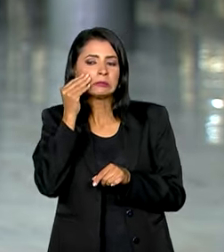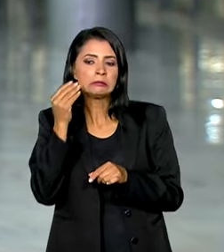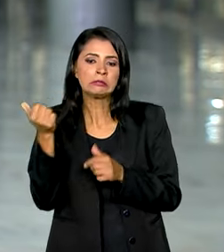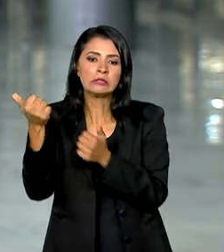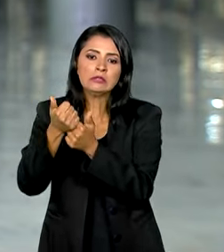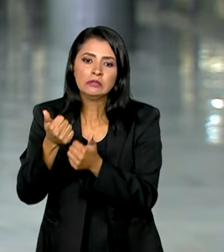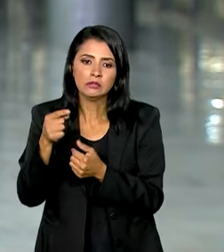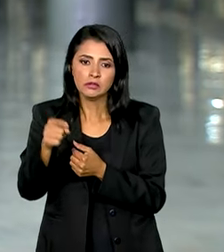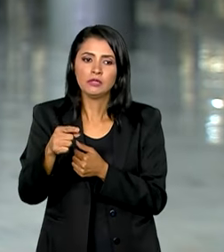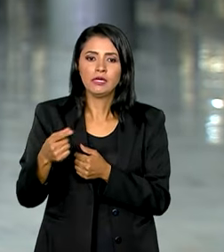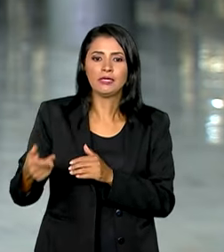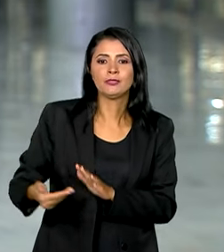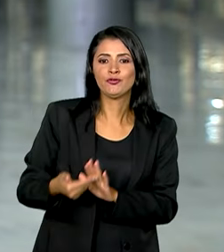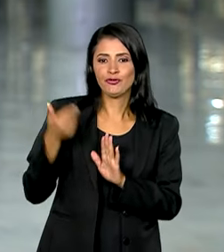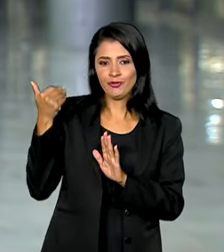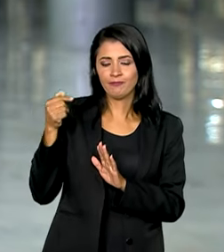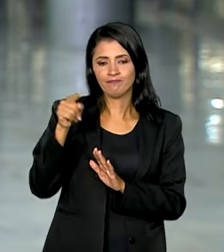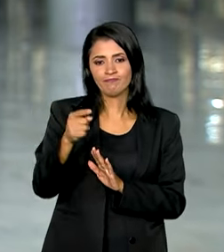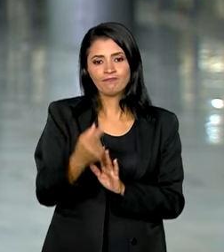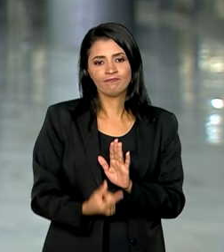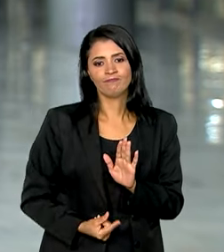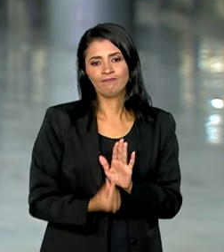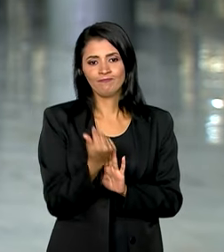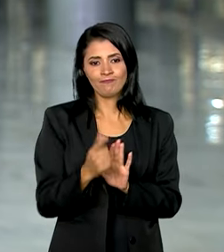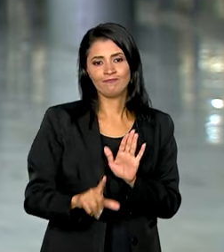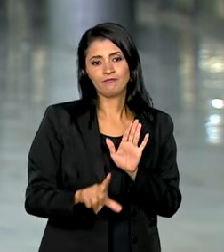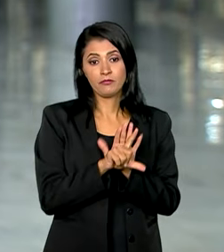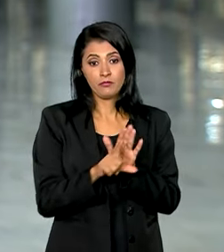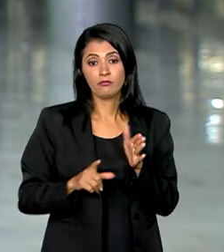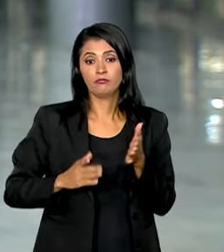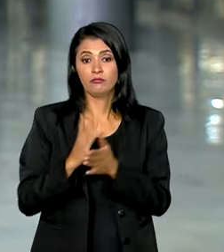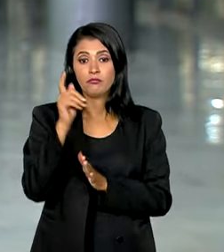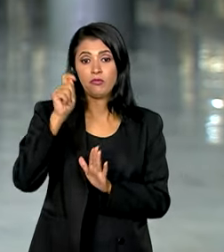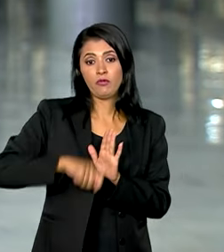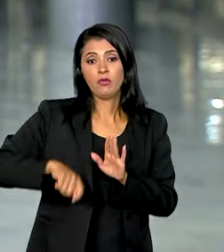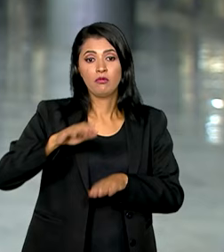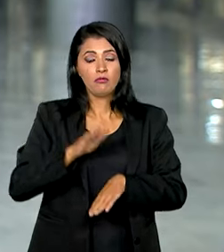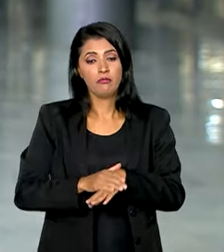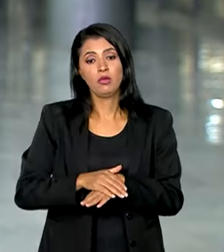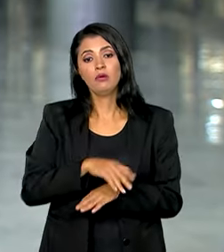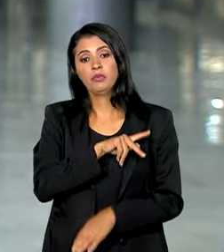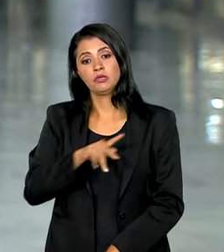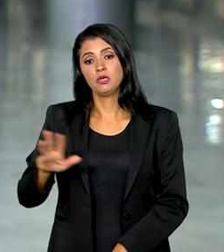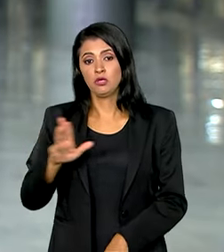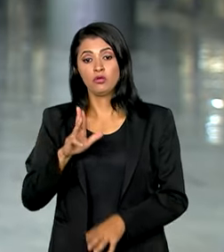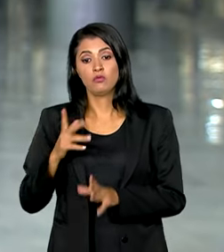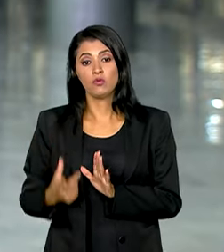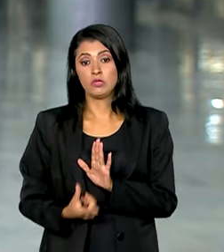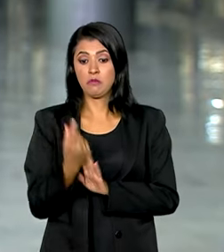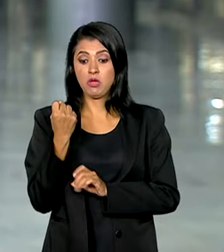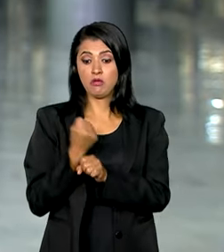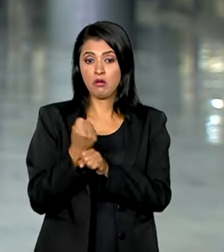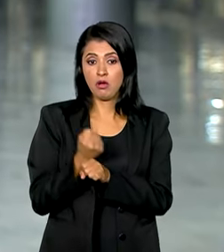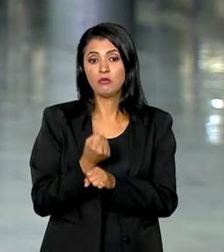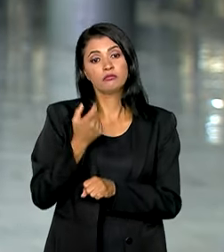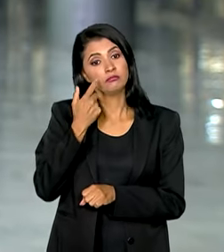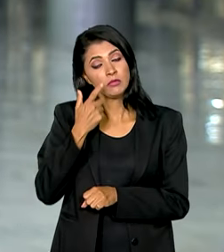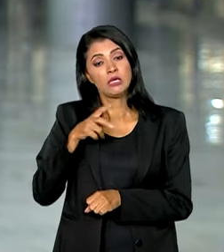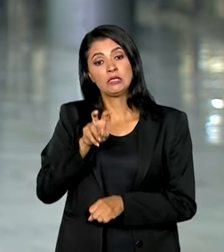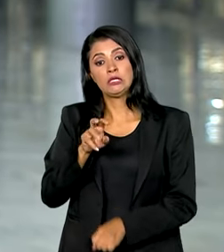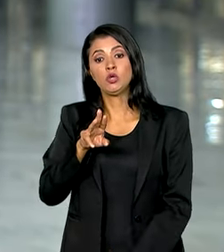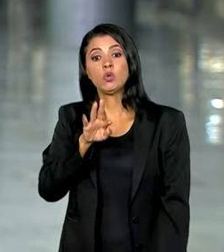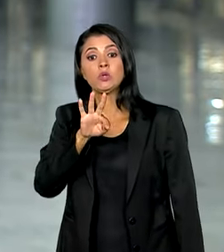sanar o corte. Com a lei orçamentária anual sancionada pelo presidente Lula, o orçamento deste ano prevê R 5,5 trilhões